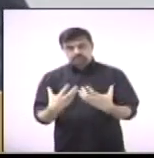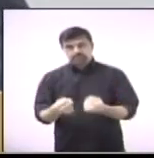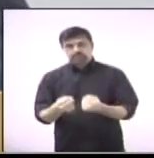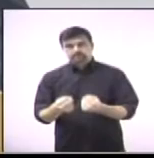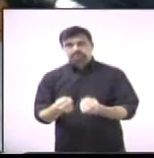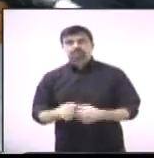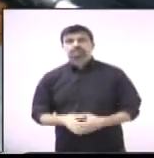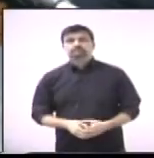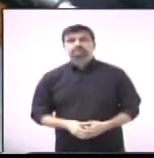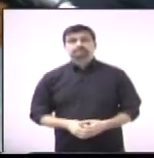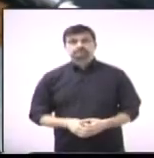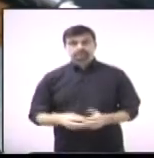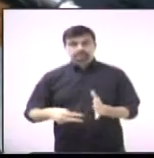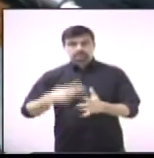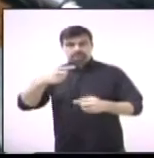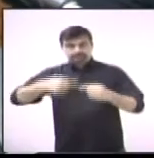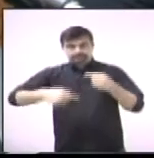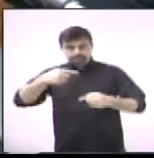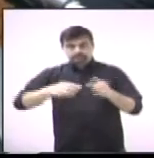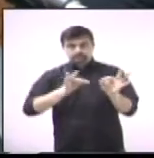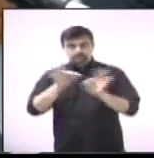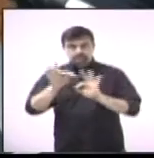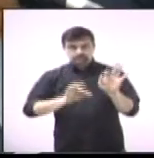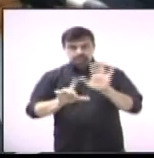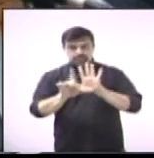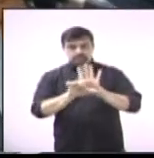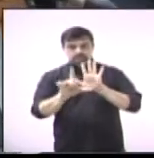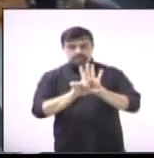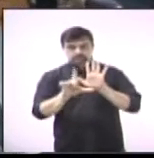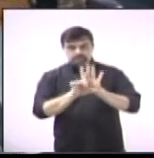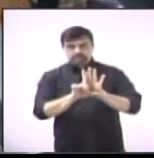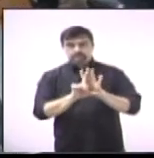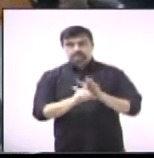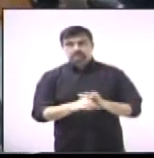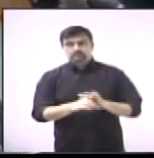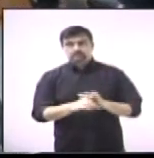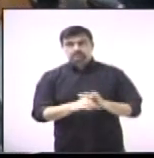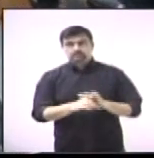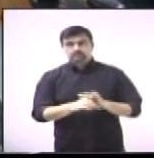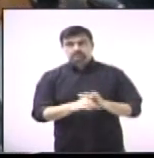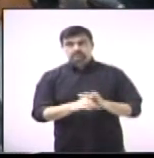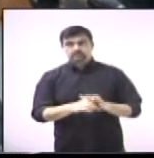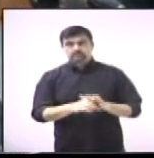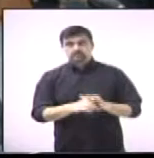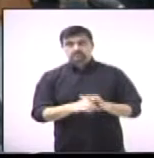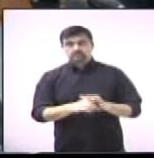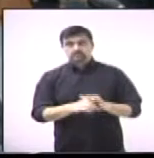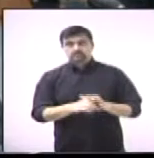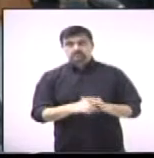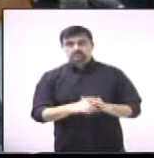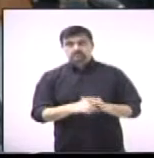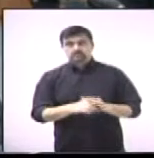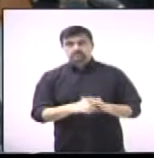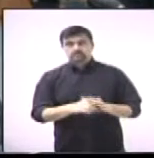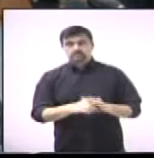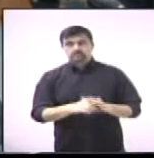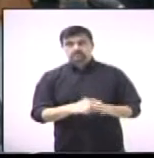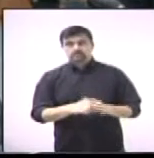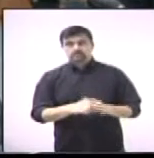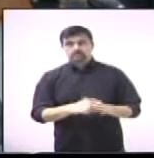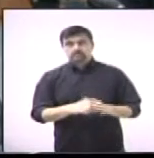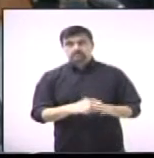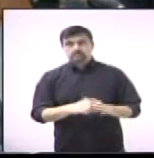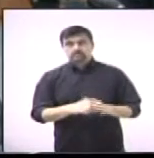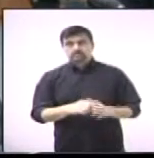segundo a discursão do projeto de lei número barra 15 do vereador Gustavo